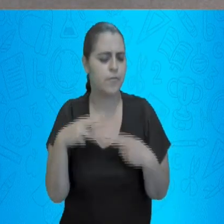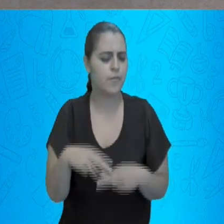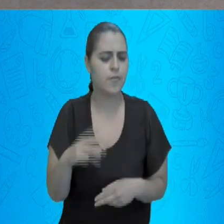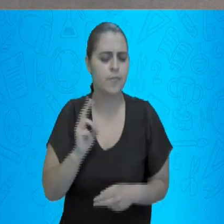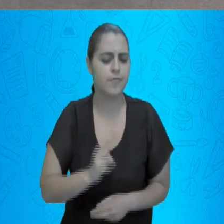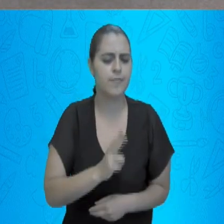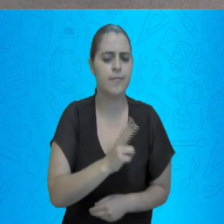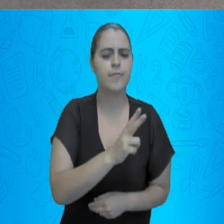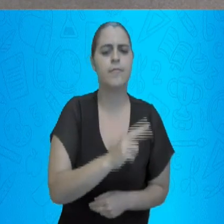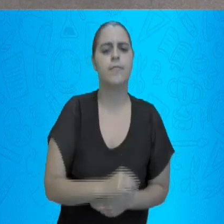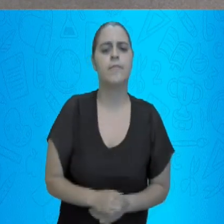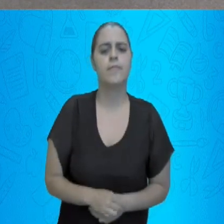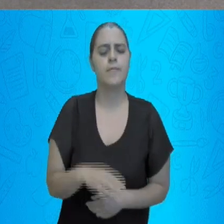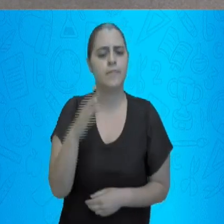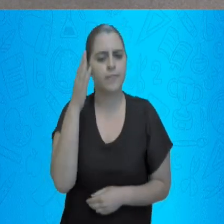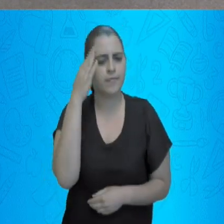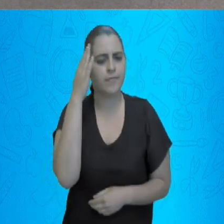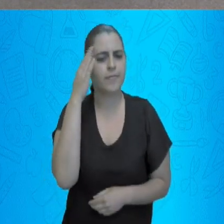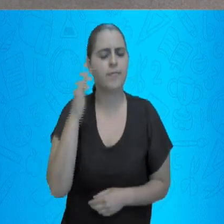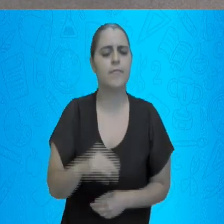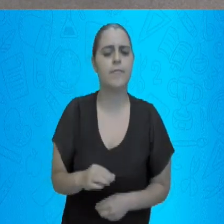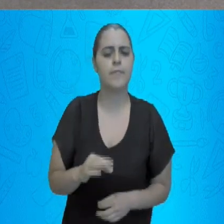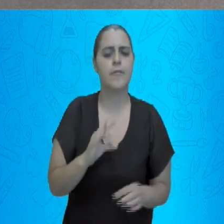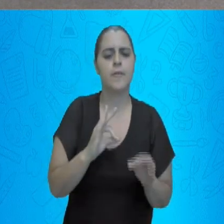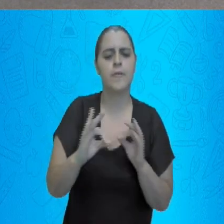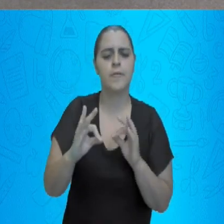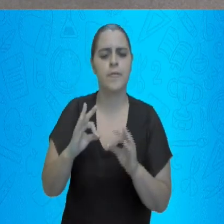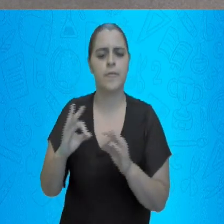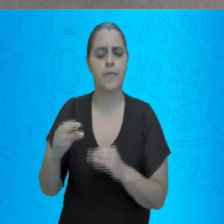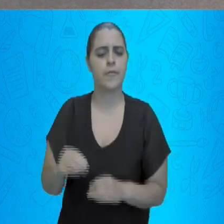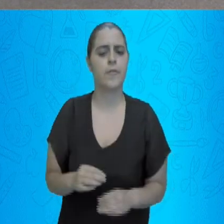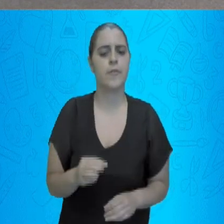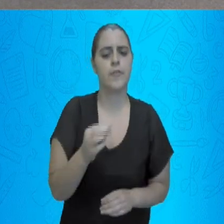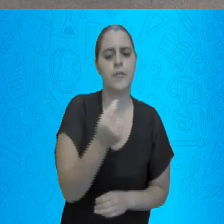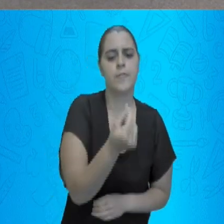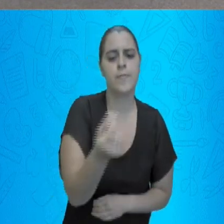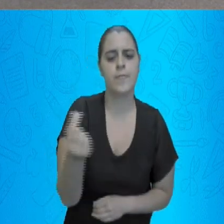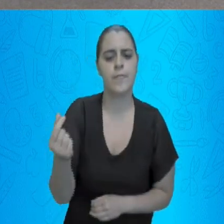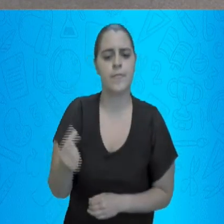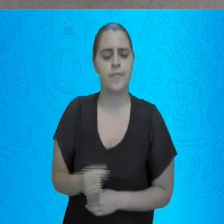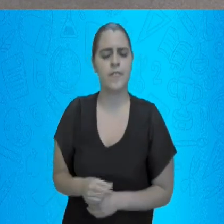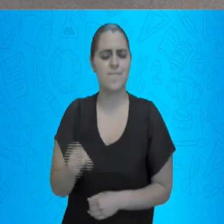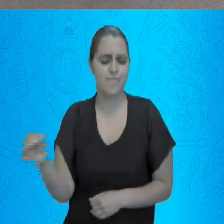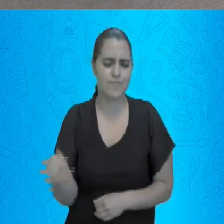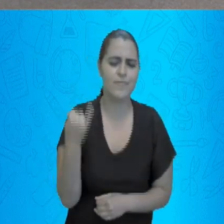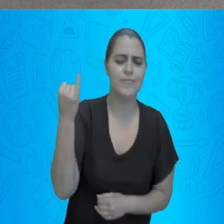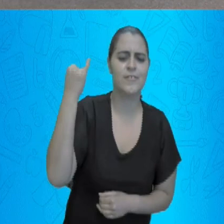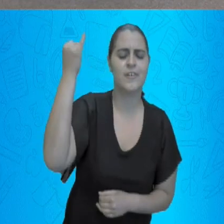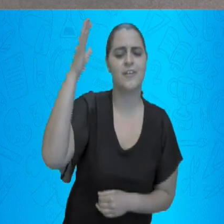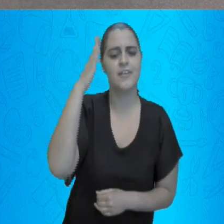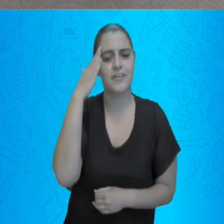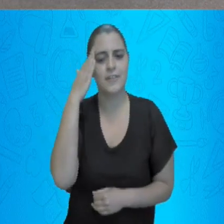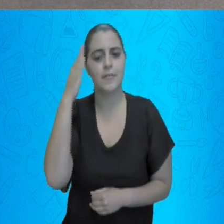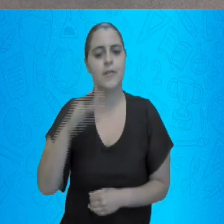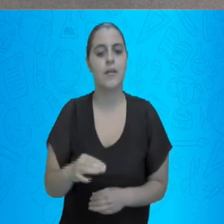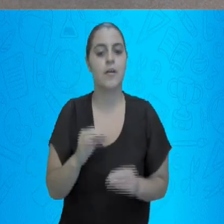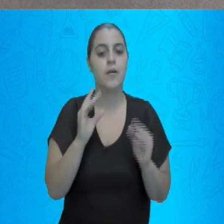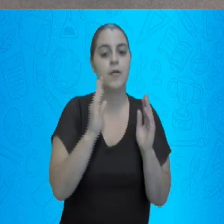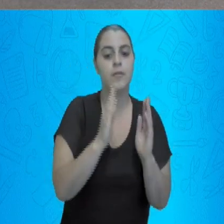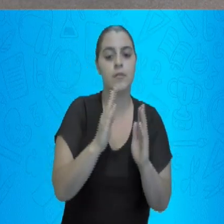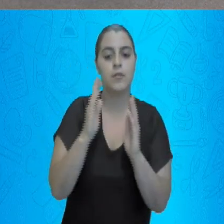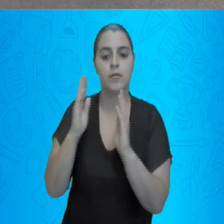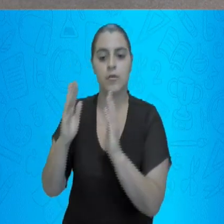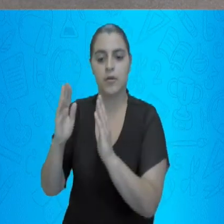sempre você tem que saber. Por isso que eu disse na nossa aula de valor posicional. Que é tão importante você saber colocar